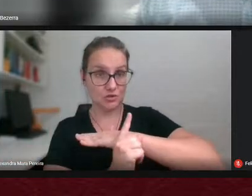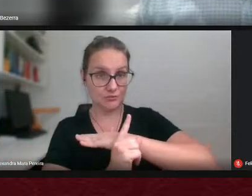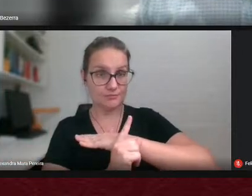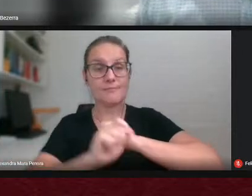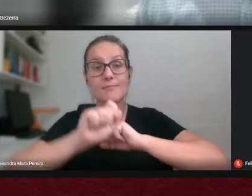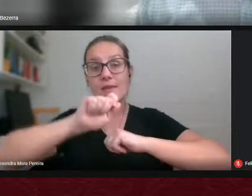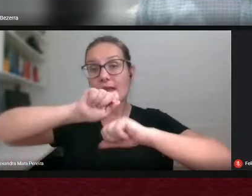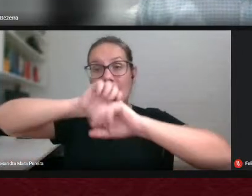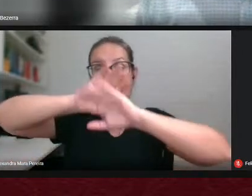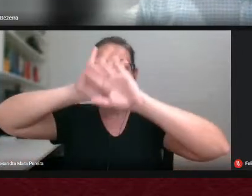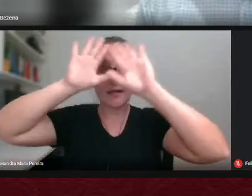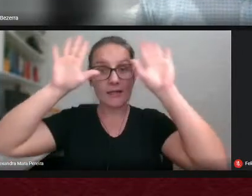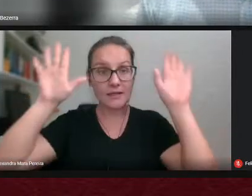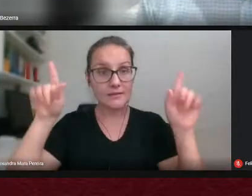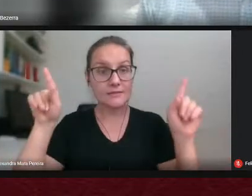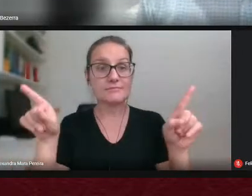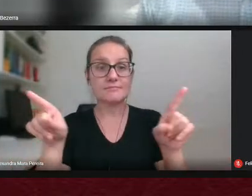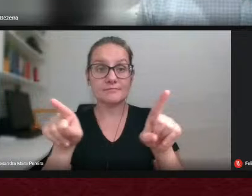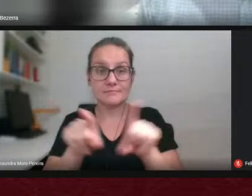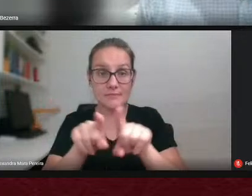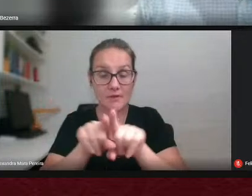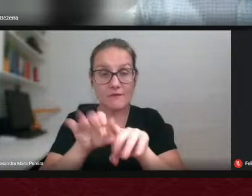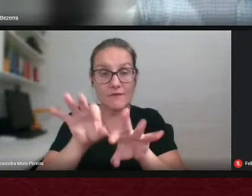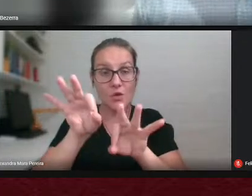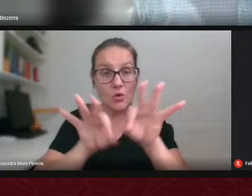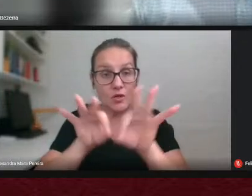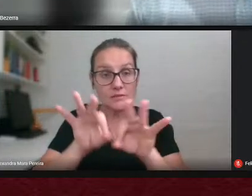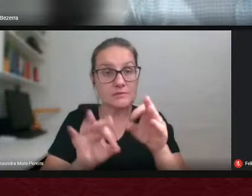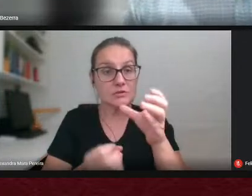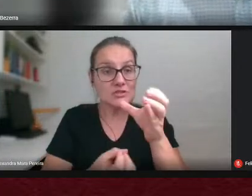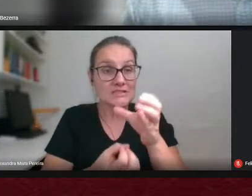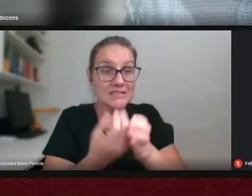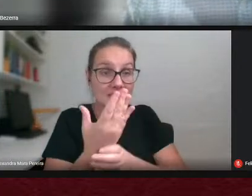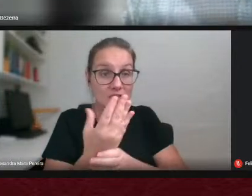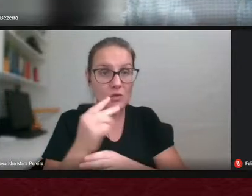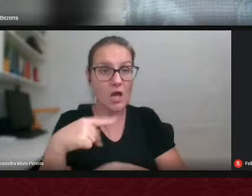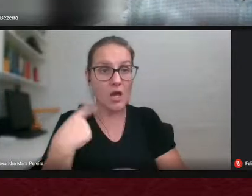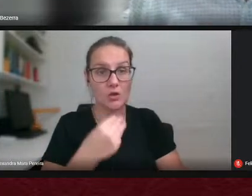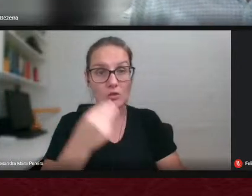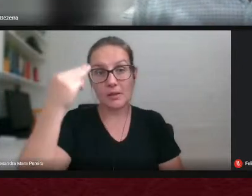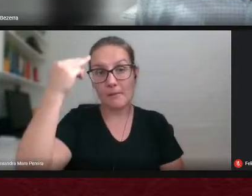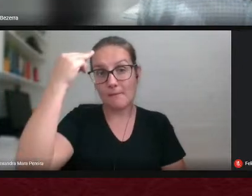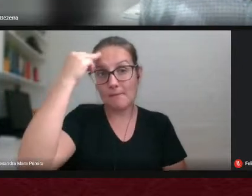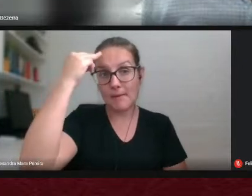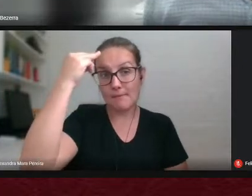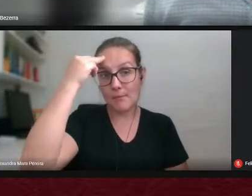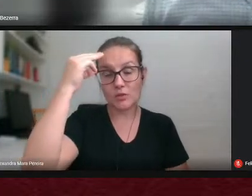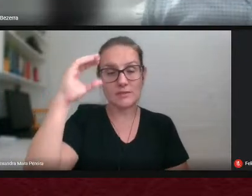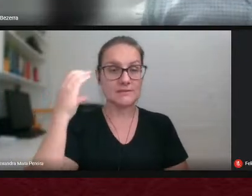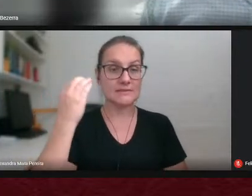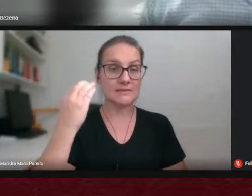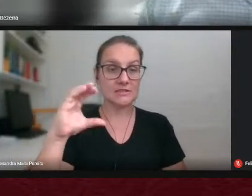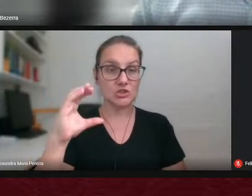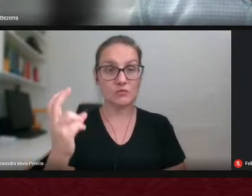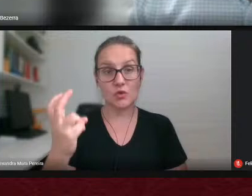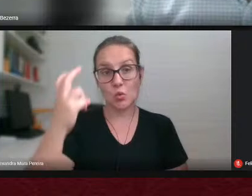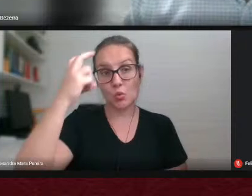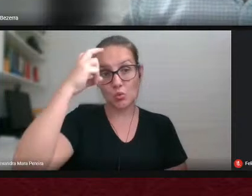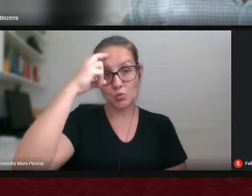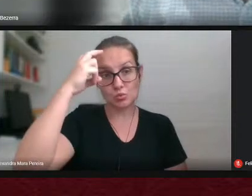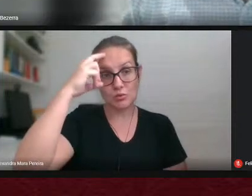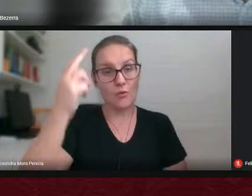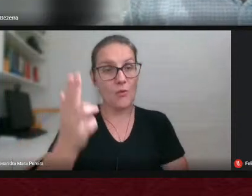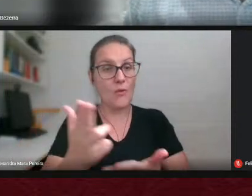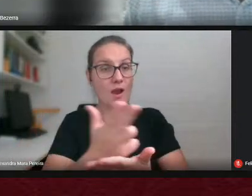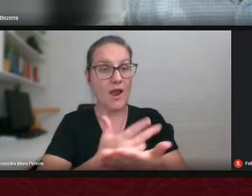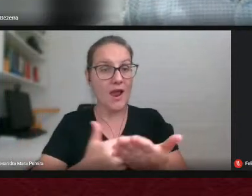é isso que também vai constituindo a nossa memória científica cultural artística e